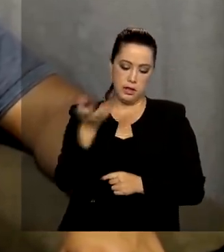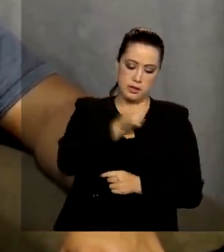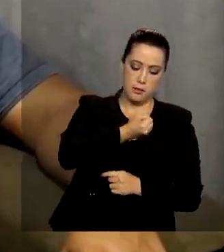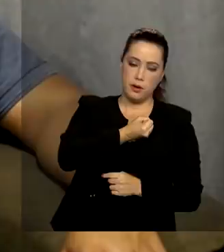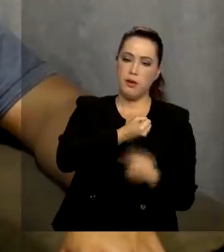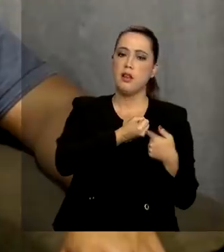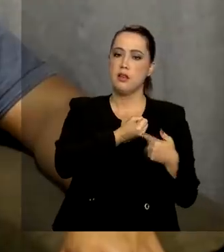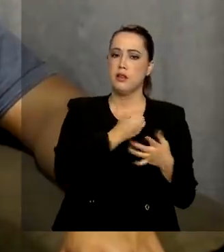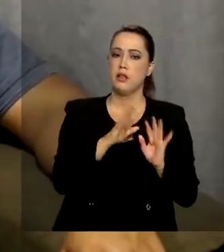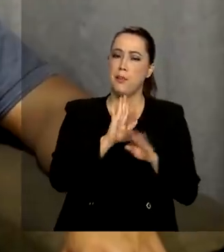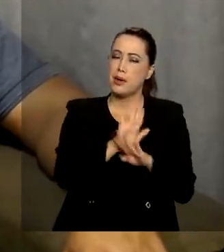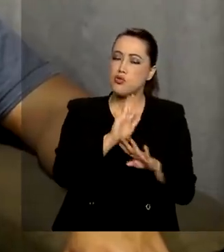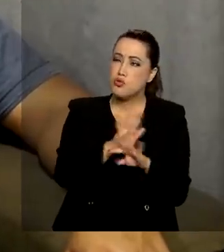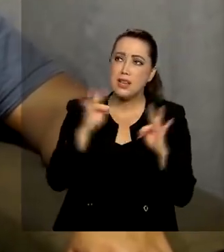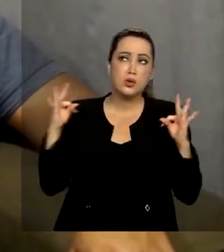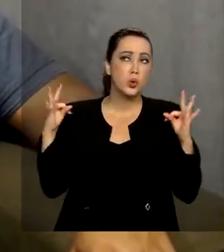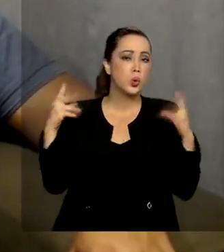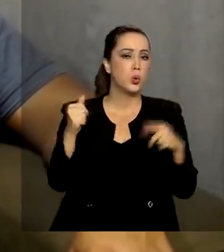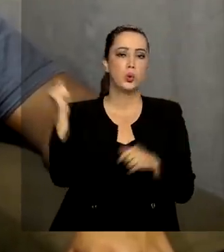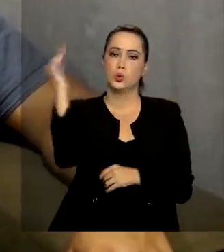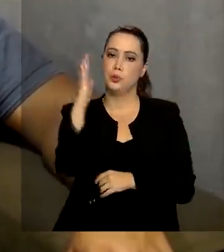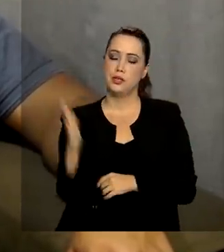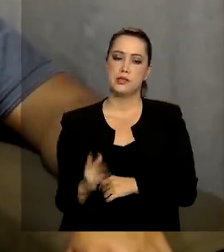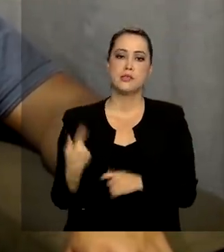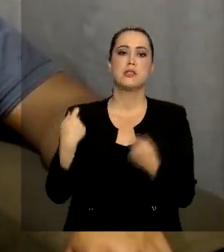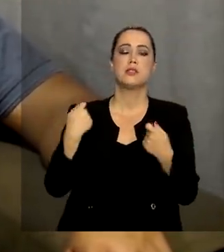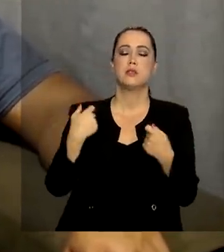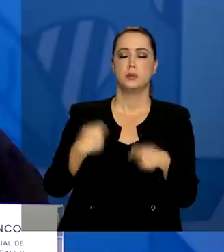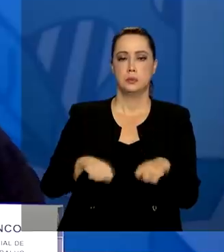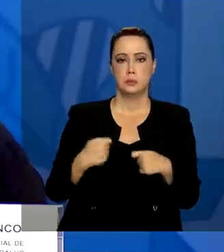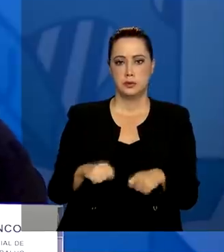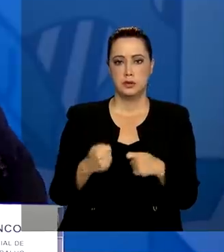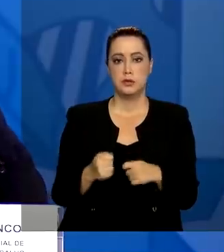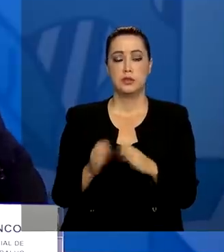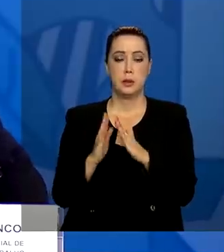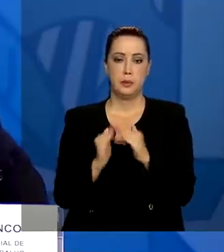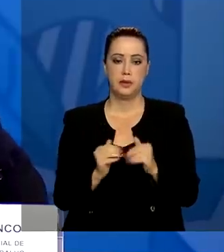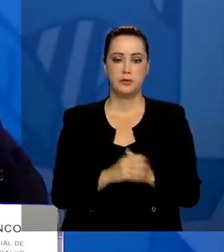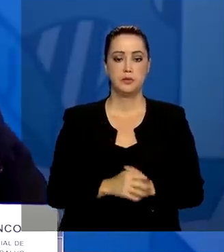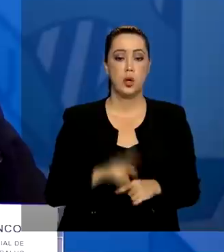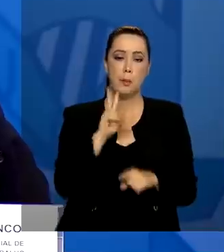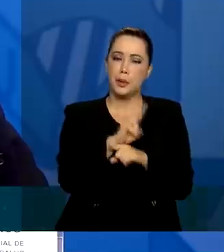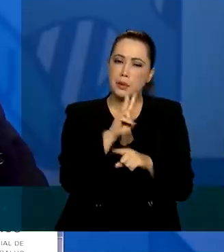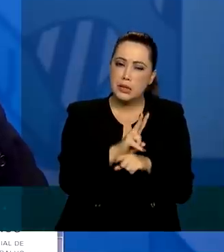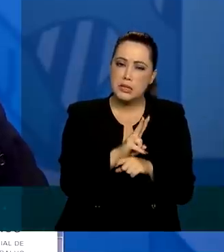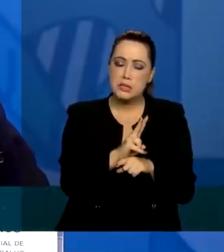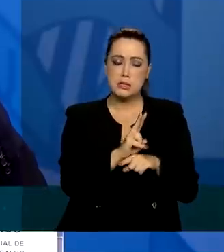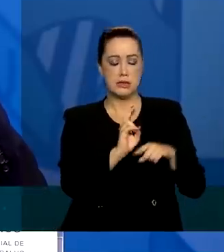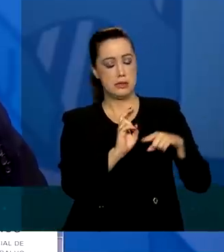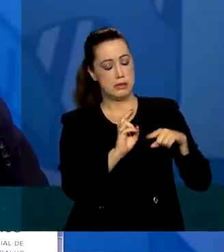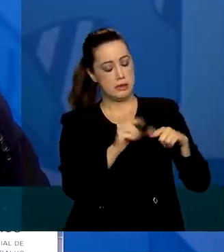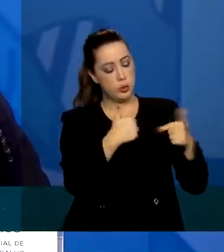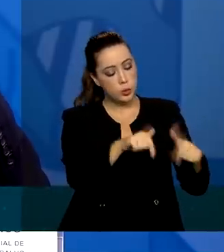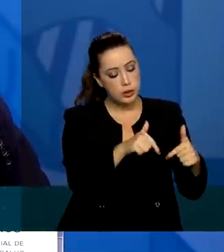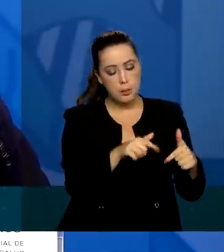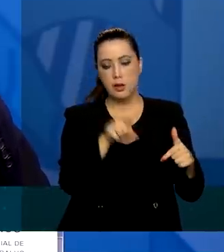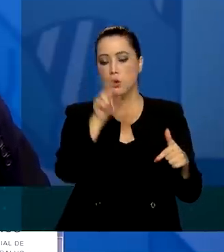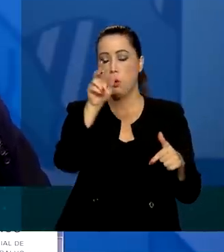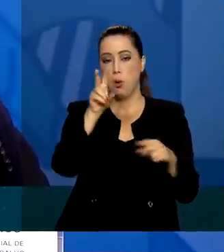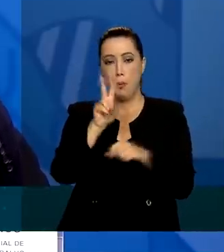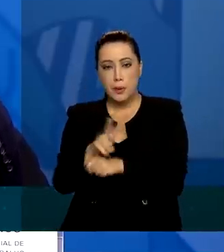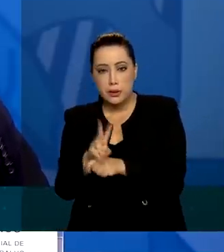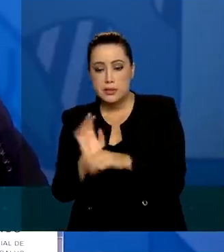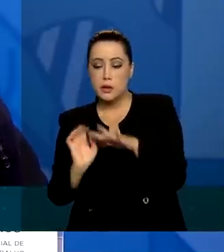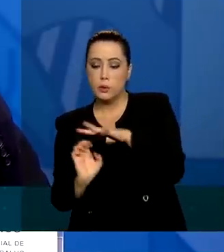brasileiros que venham solicitar esse complemento. Proteção do empregado, proteção da empresa e proteção do